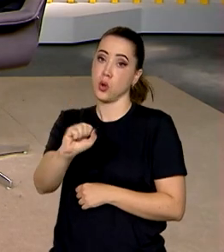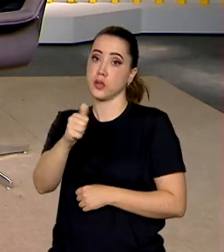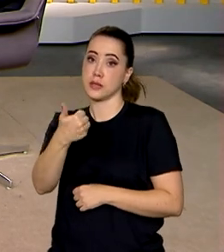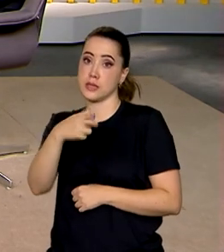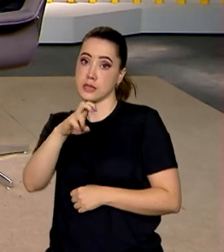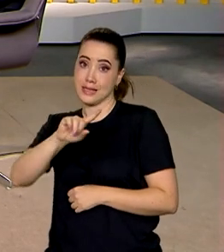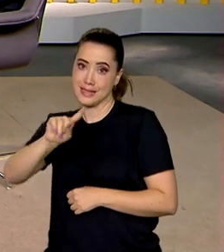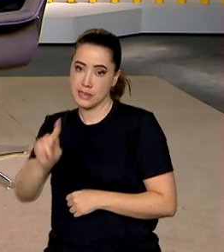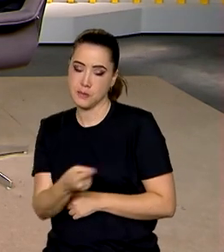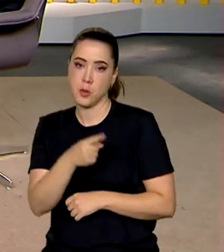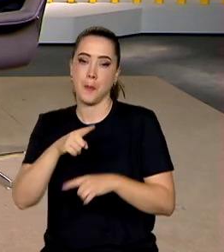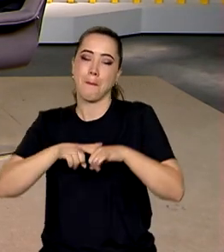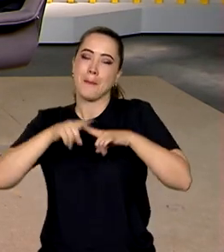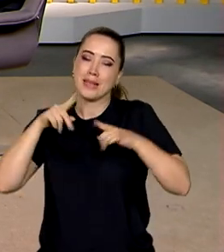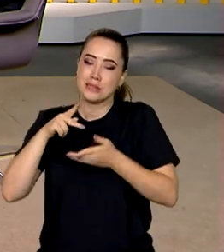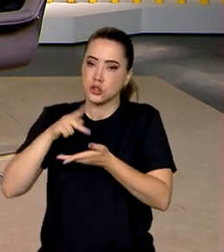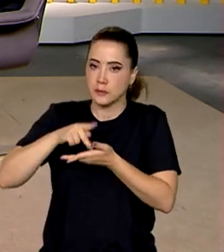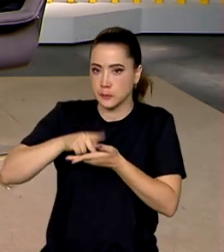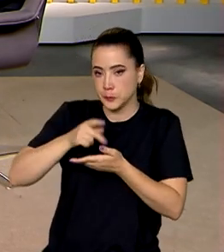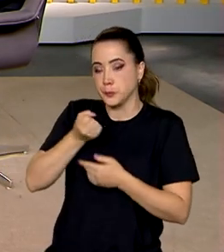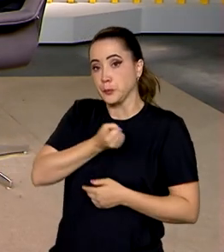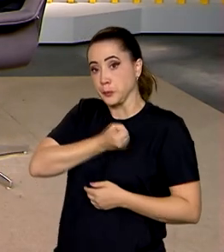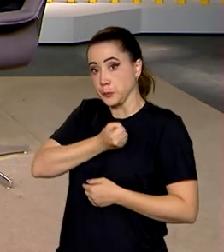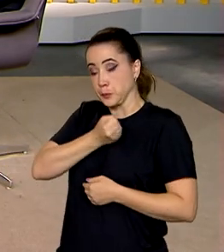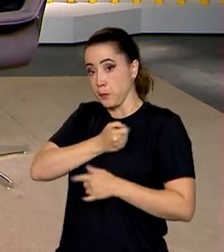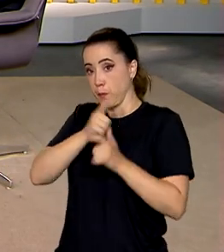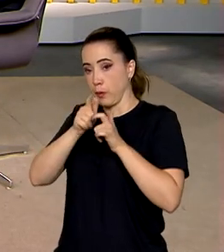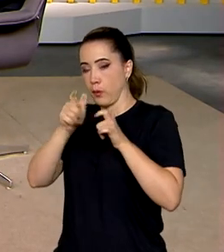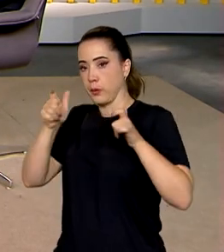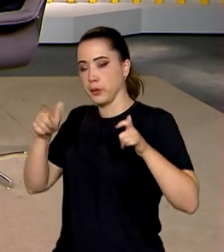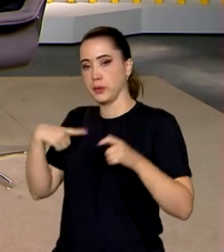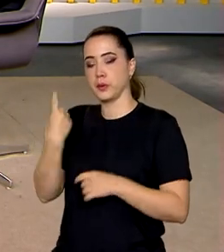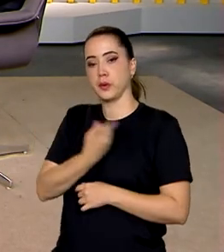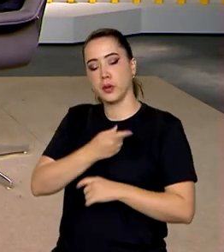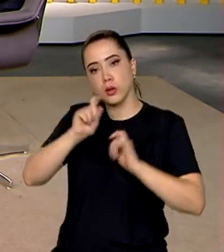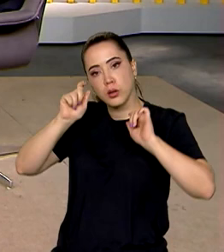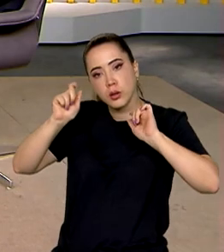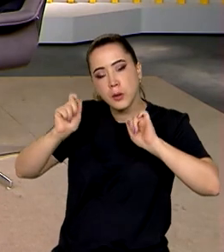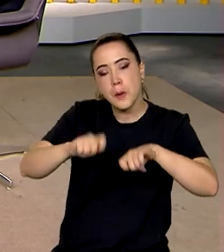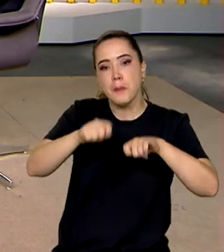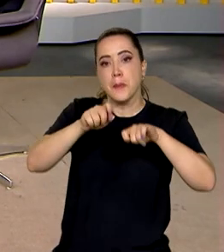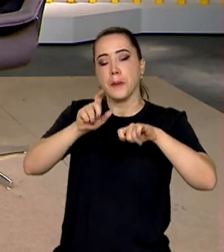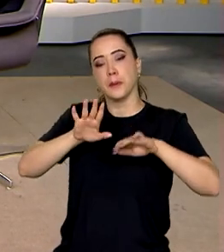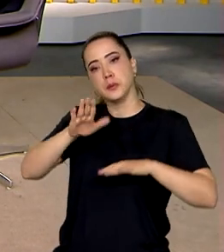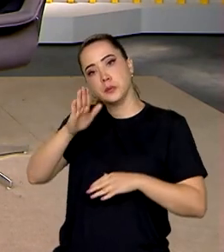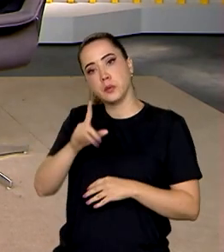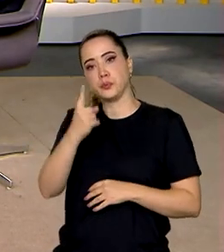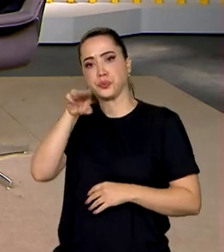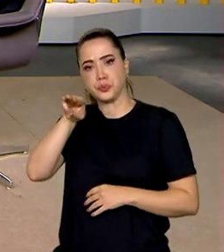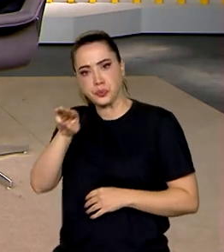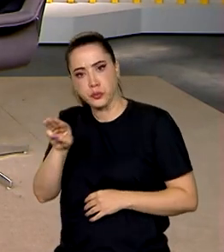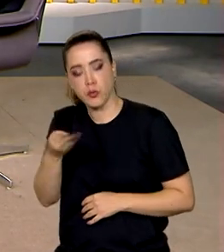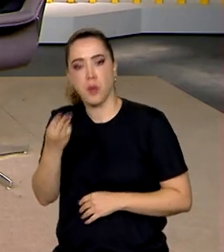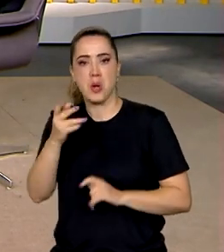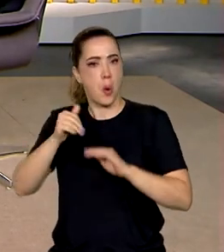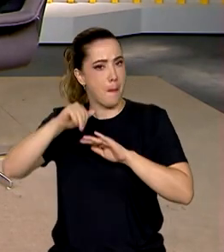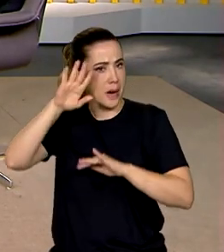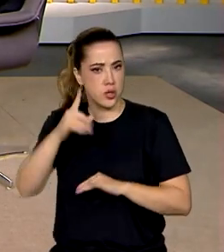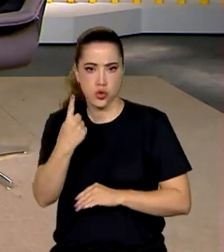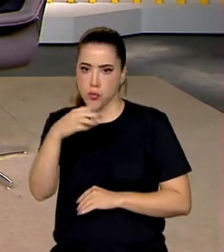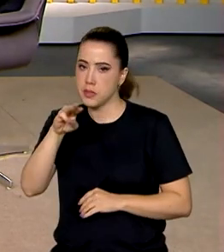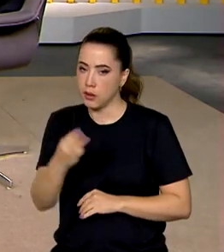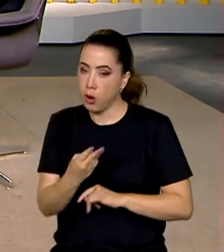mas, certamente, na prática, esse número deve ser muito maior. Provavelmente, beirando um milhão, talvez passando disso, não Certamente.